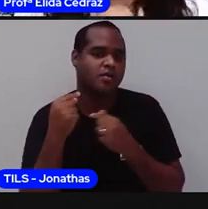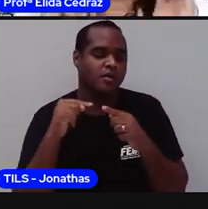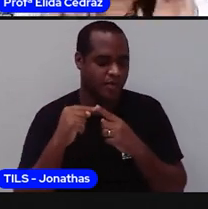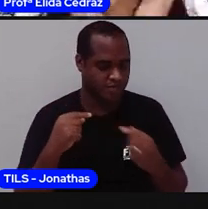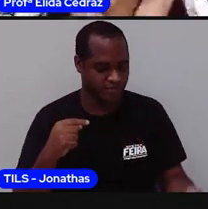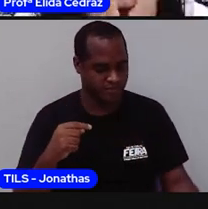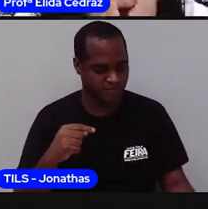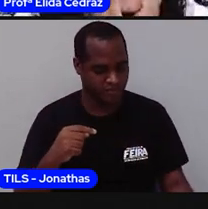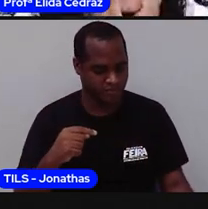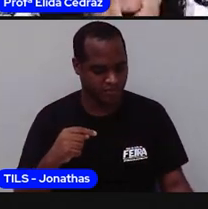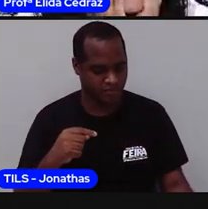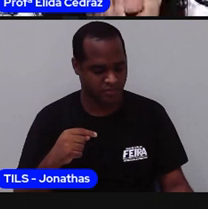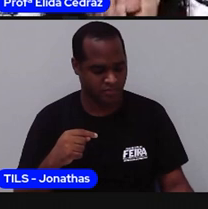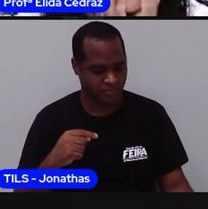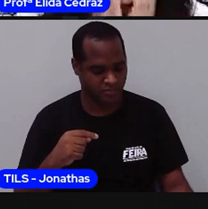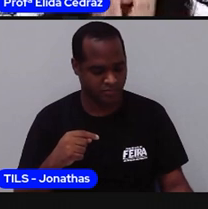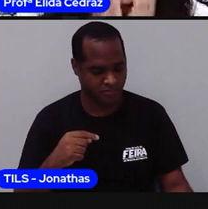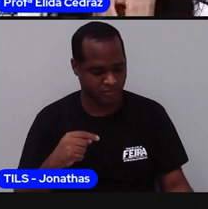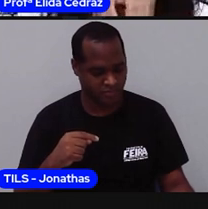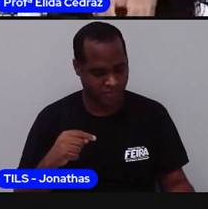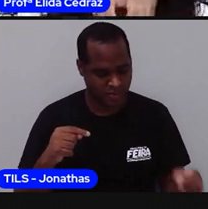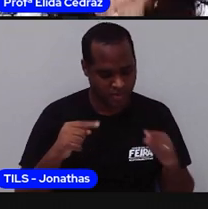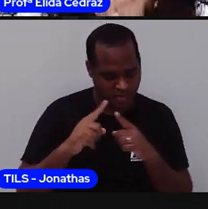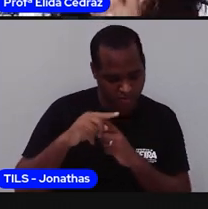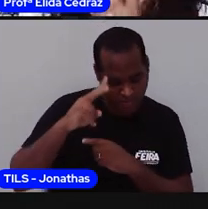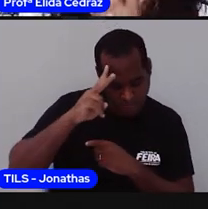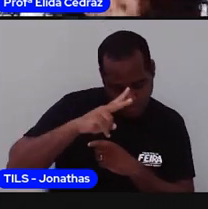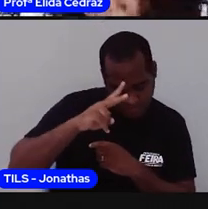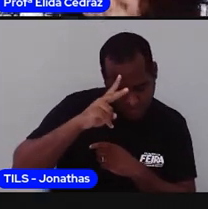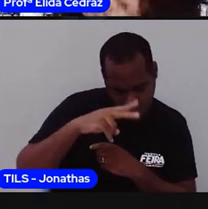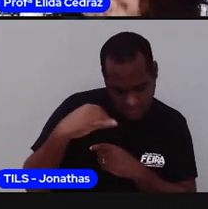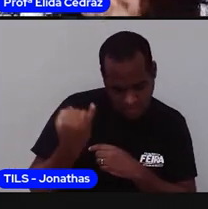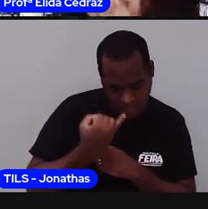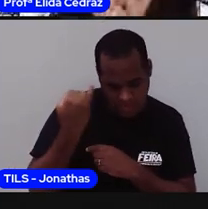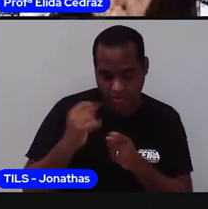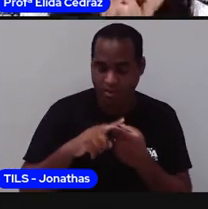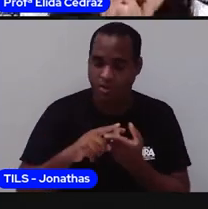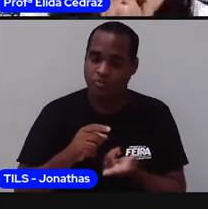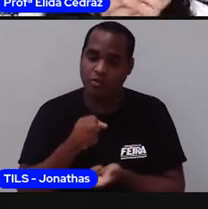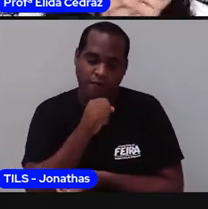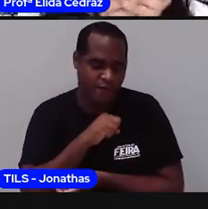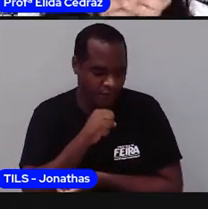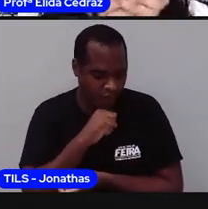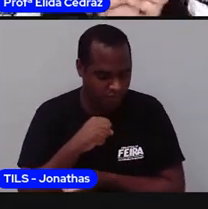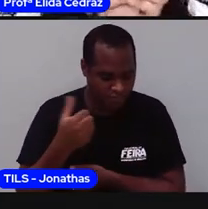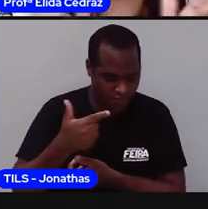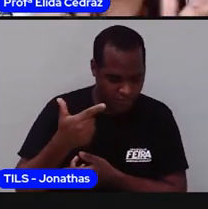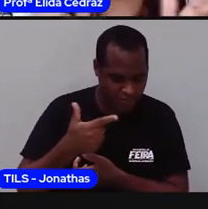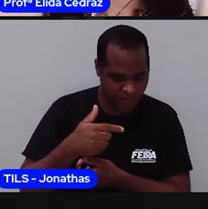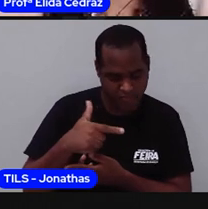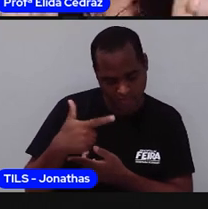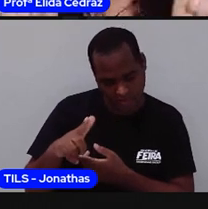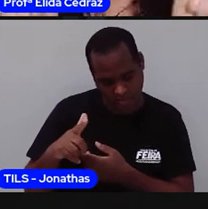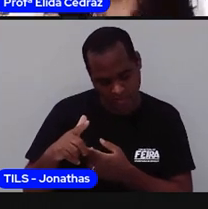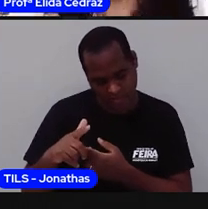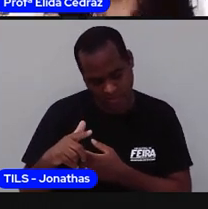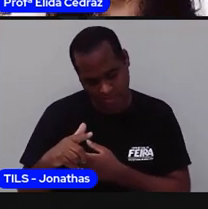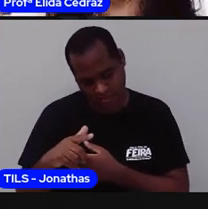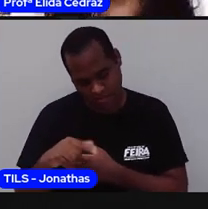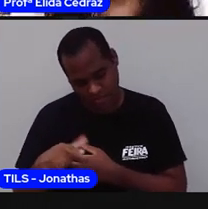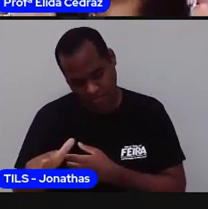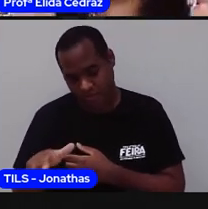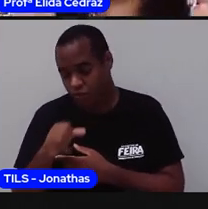abaixo. Lembrando, o bisavô e a bisavó são os